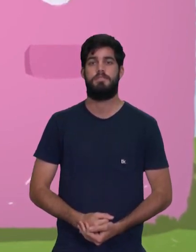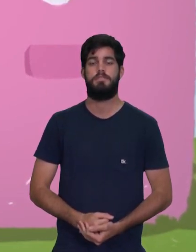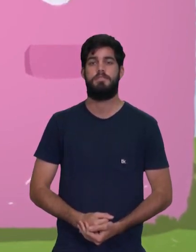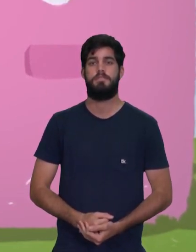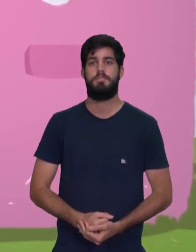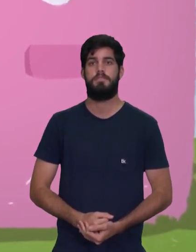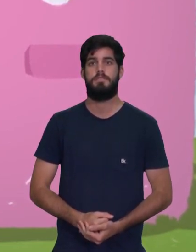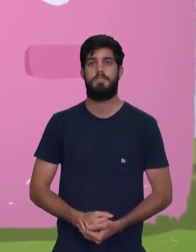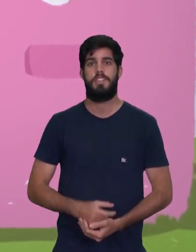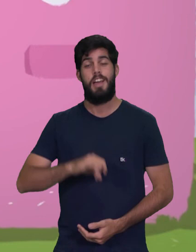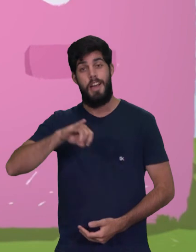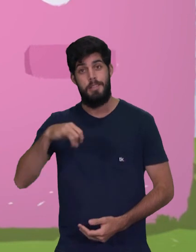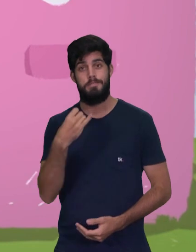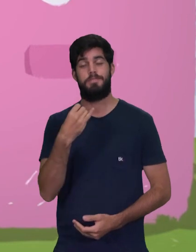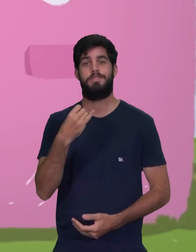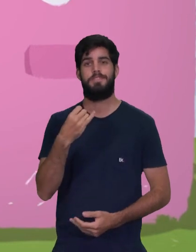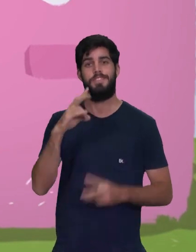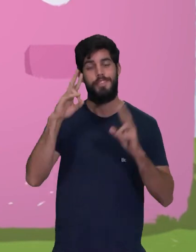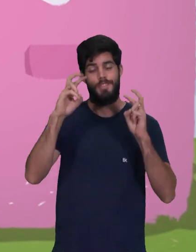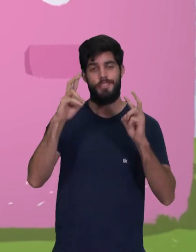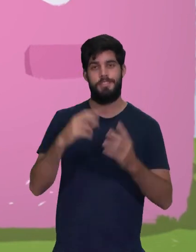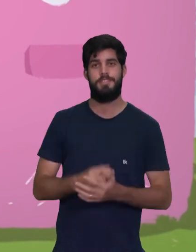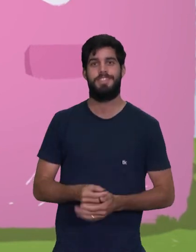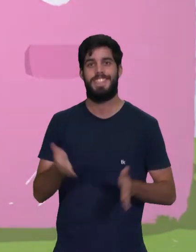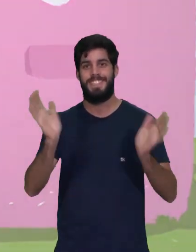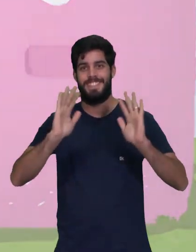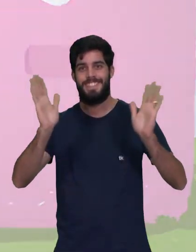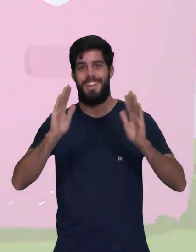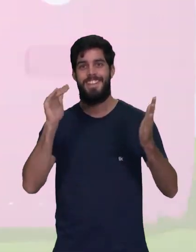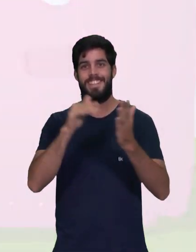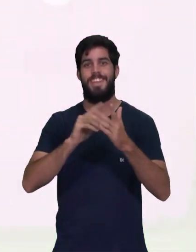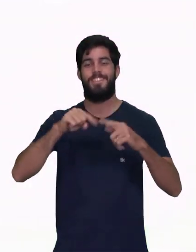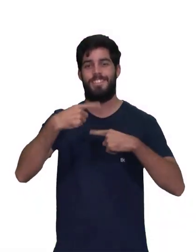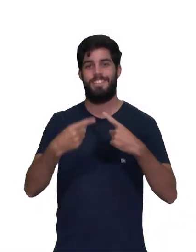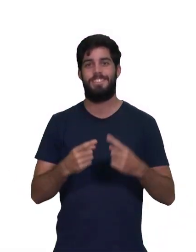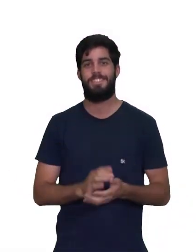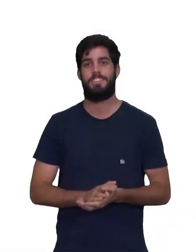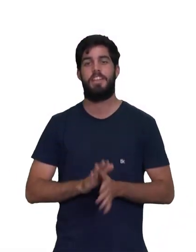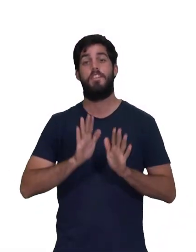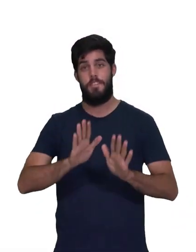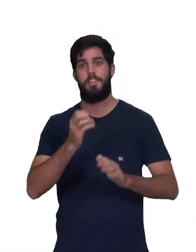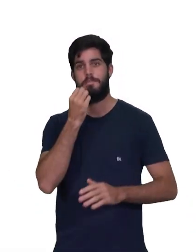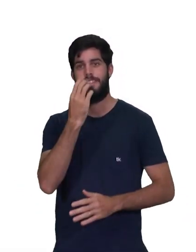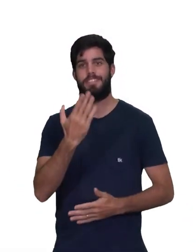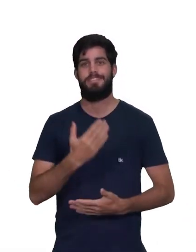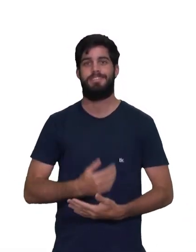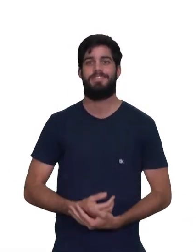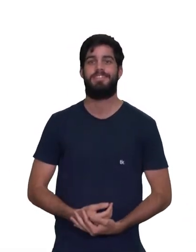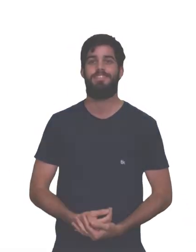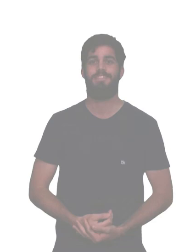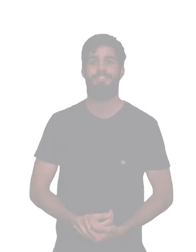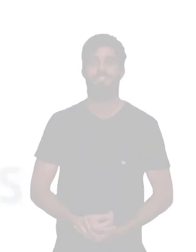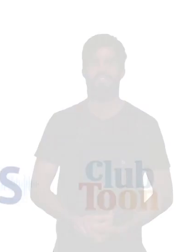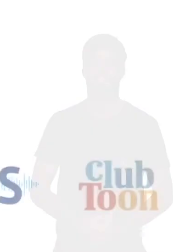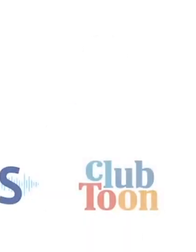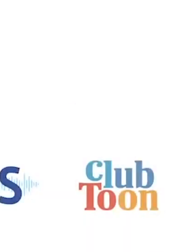.br e aproveite o conteúdo. Tchau, até a próxima e fique bem!